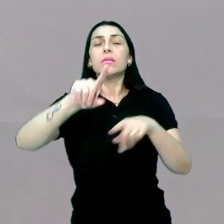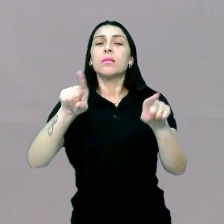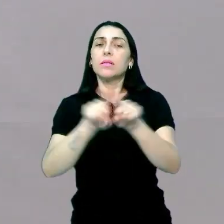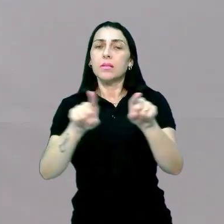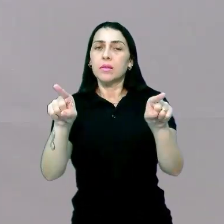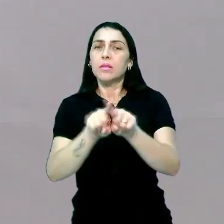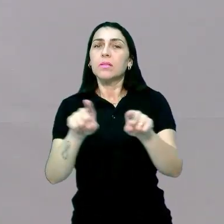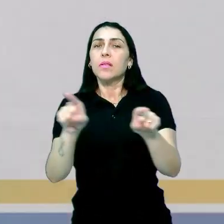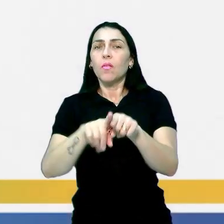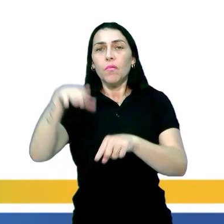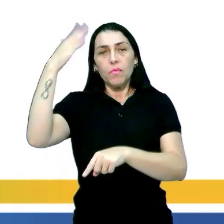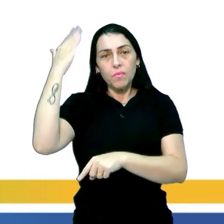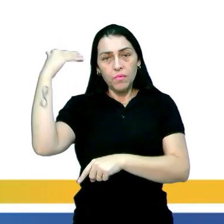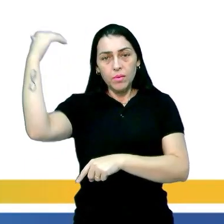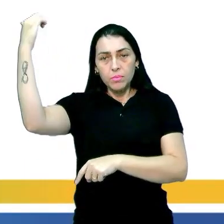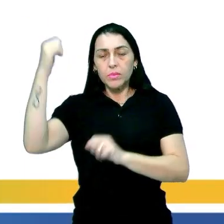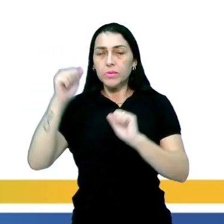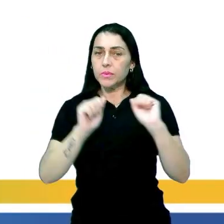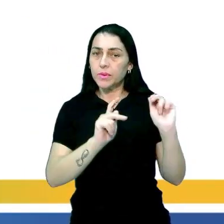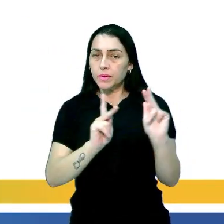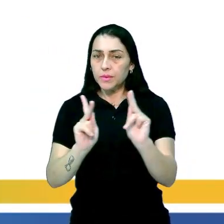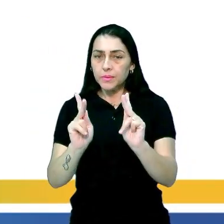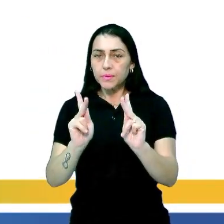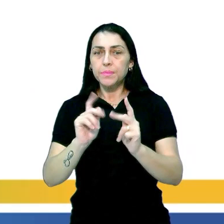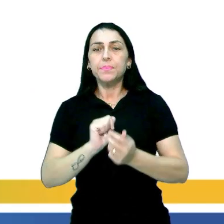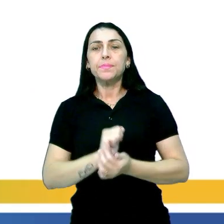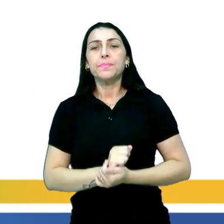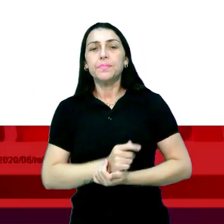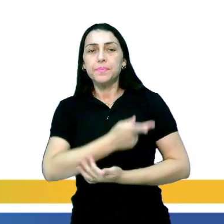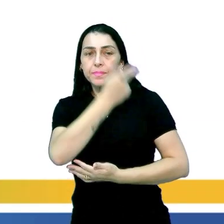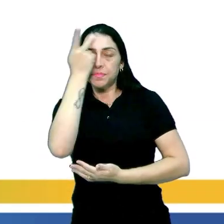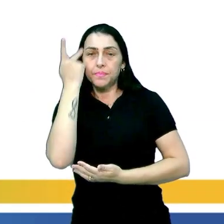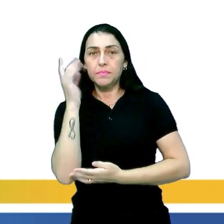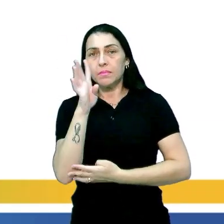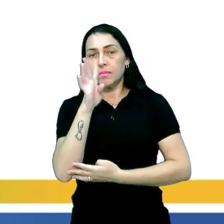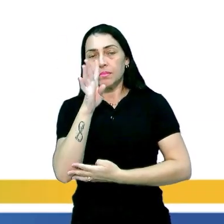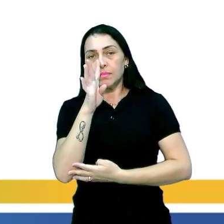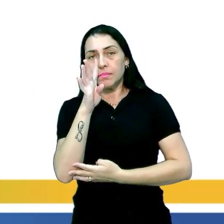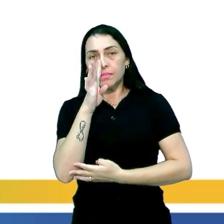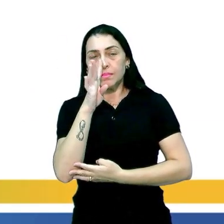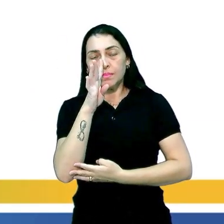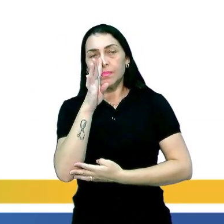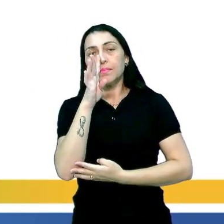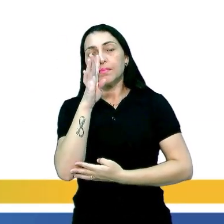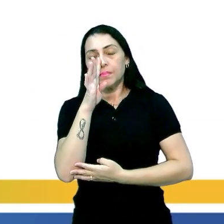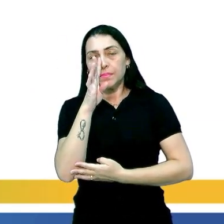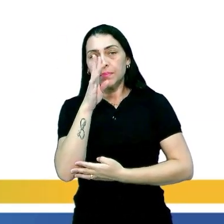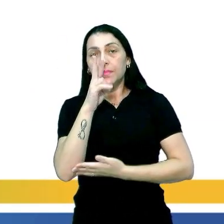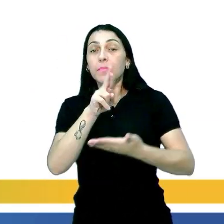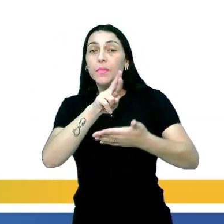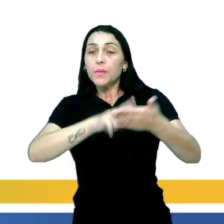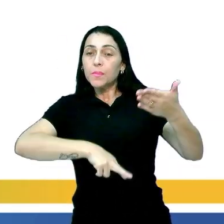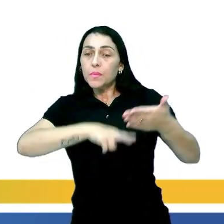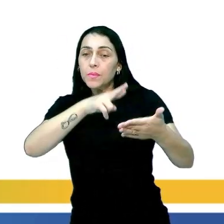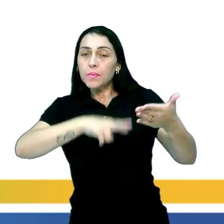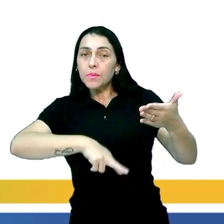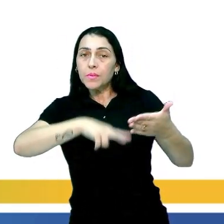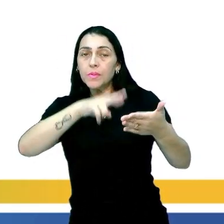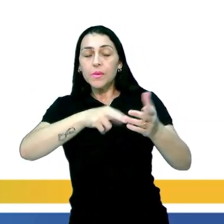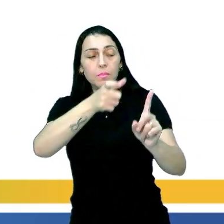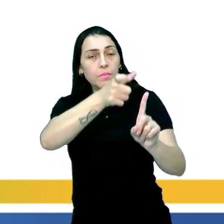são muito famosas, ok? E as pessoas acompanham aí todo um roteiro de